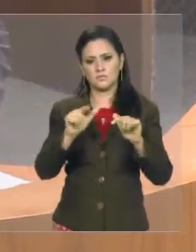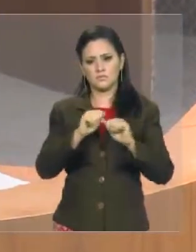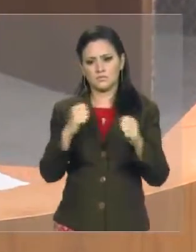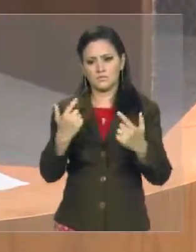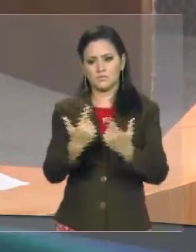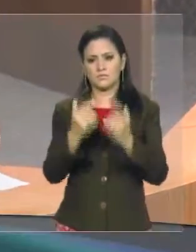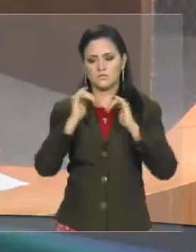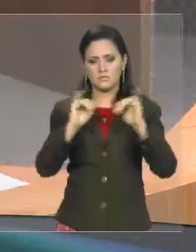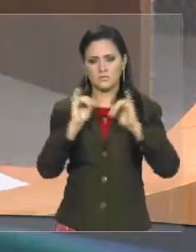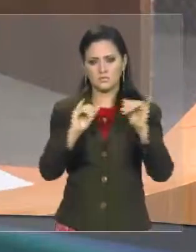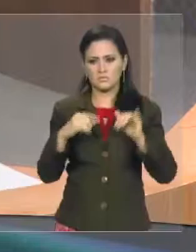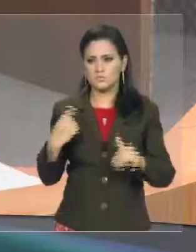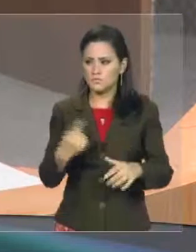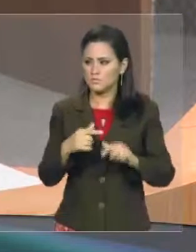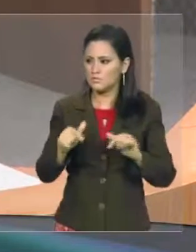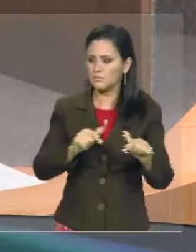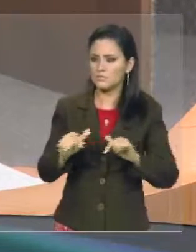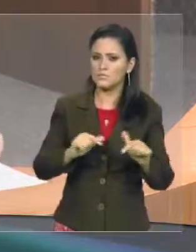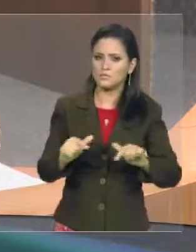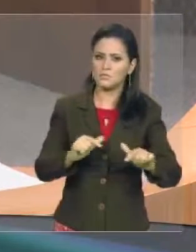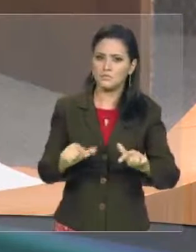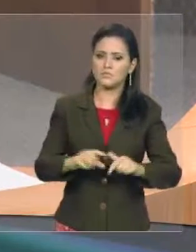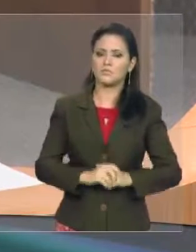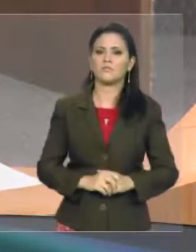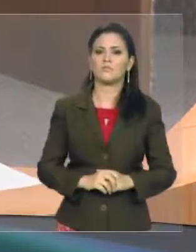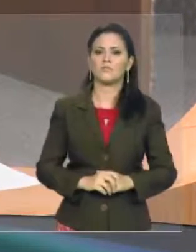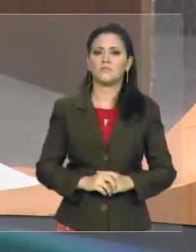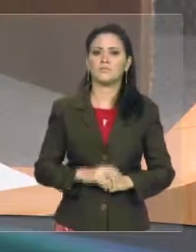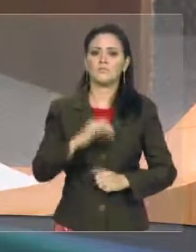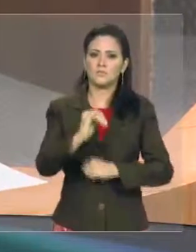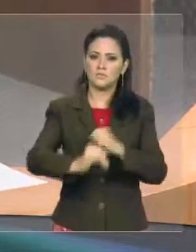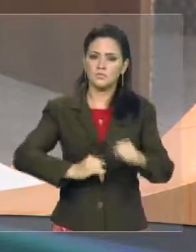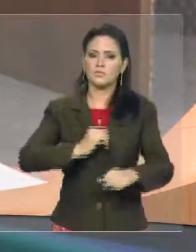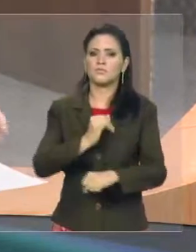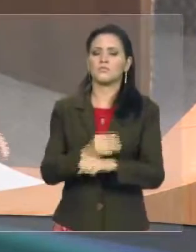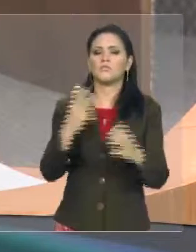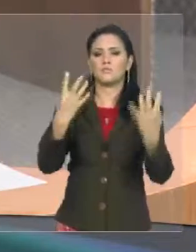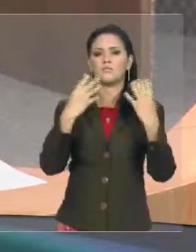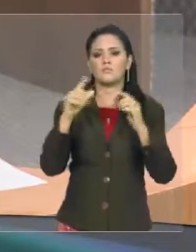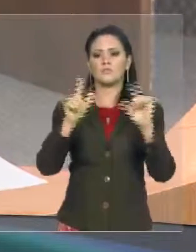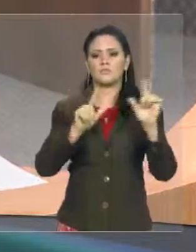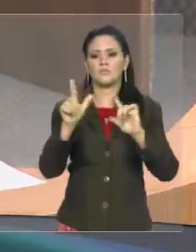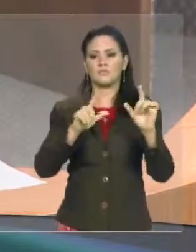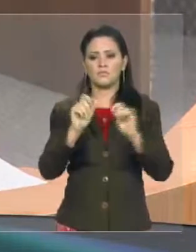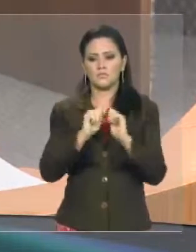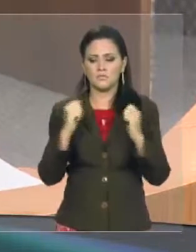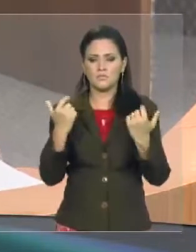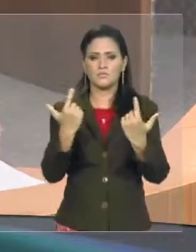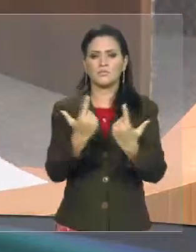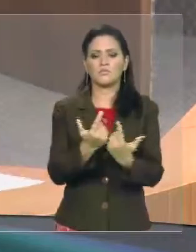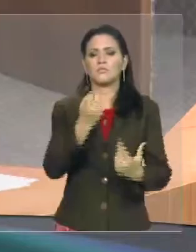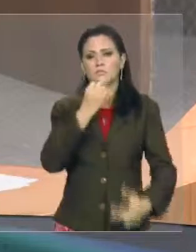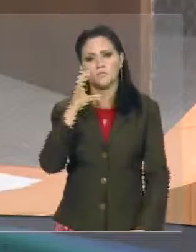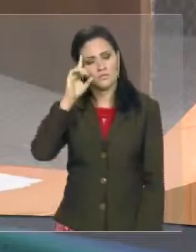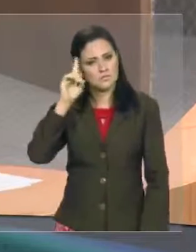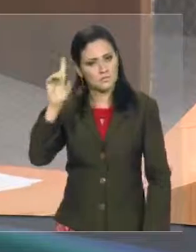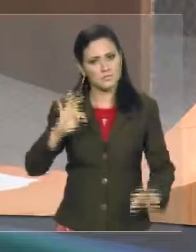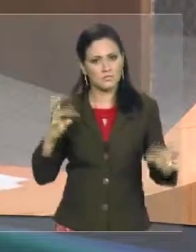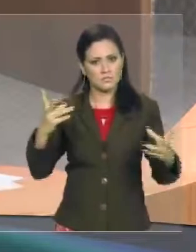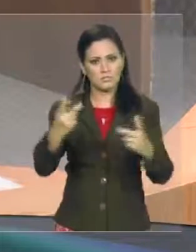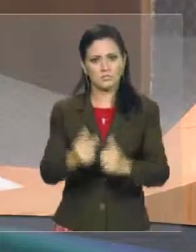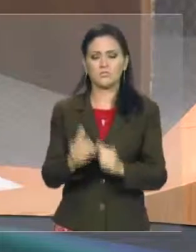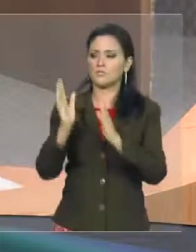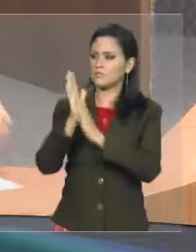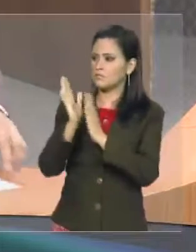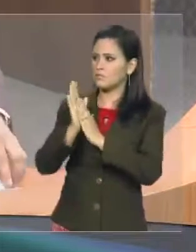difunde as nossas ações do Parlamento Estadual, internautas, telespectadores que nos acompanham através da TV Assembleia, o nosso mais cordial bom dia, que Deus